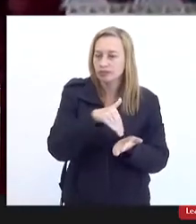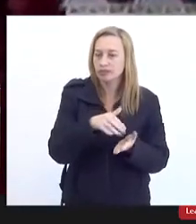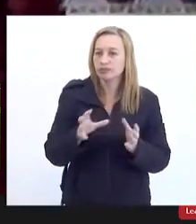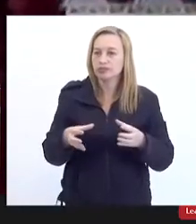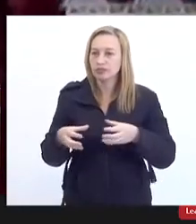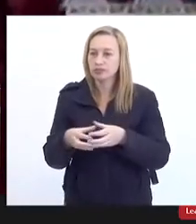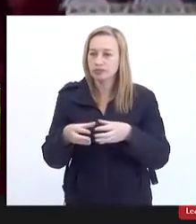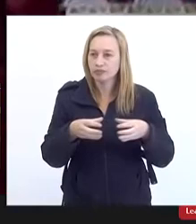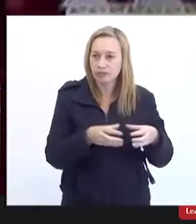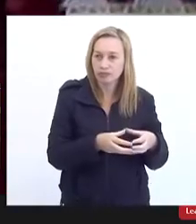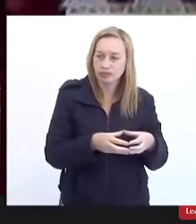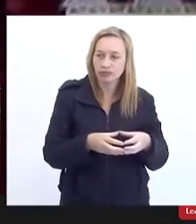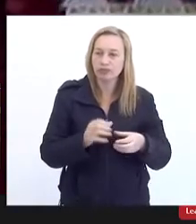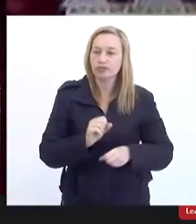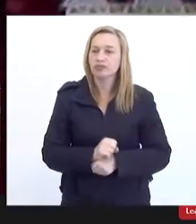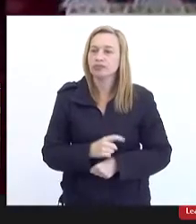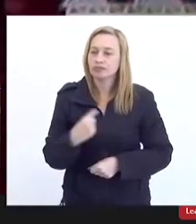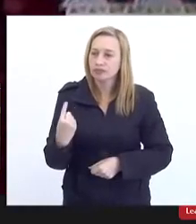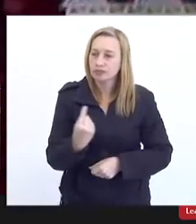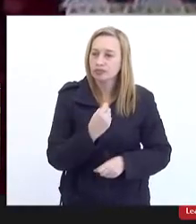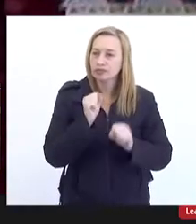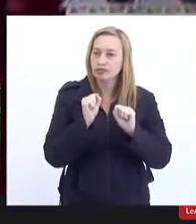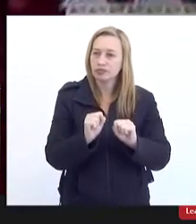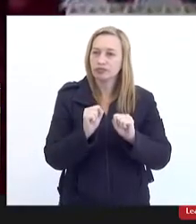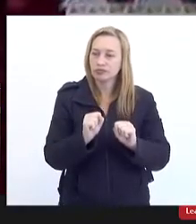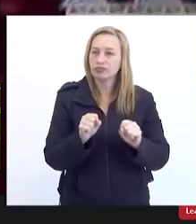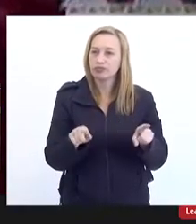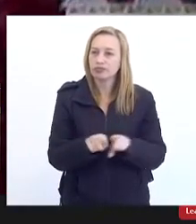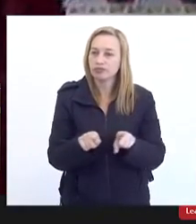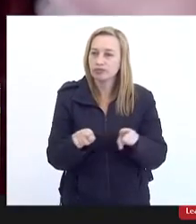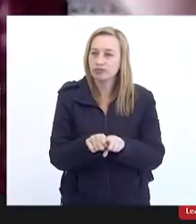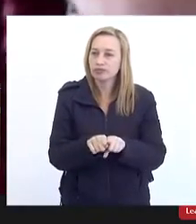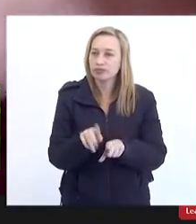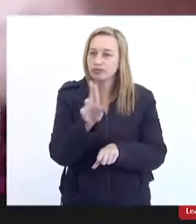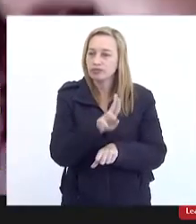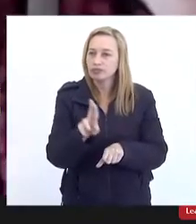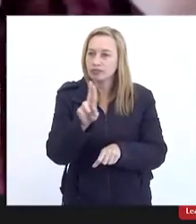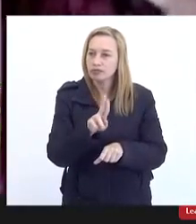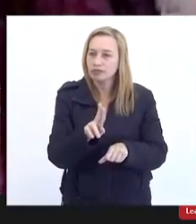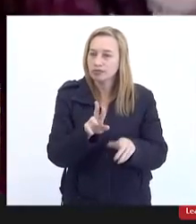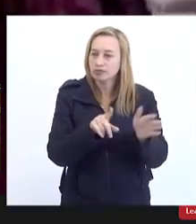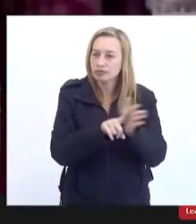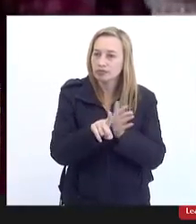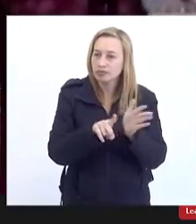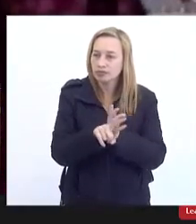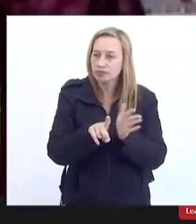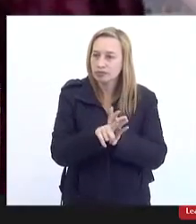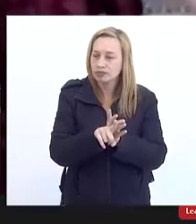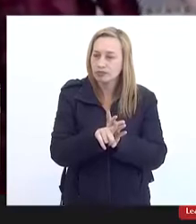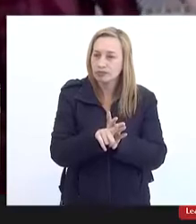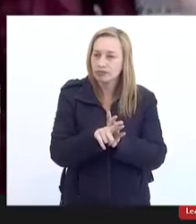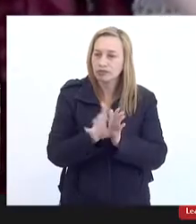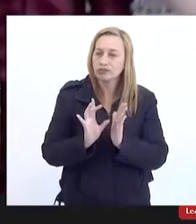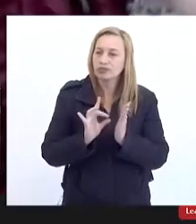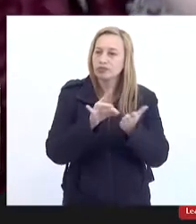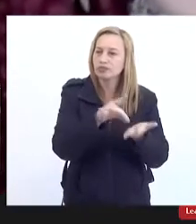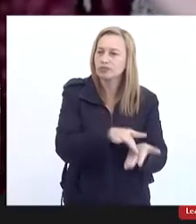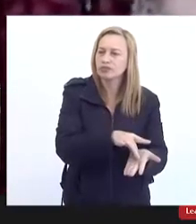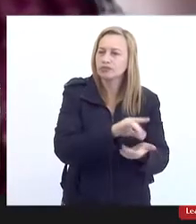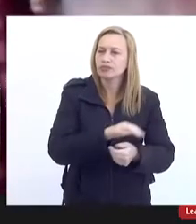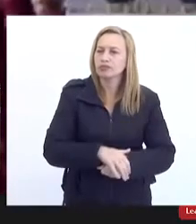comissões para que a gente possa também usar essas perguntas para oficiar é